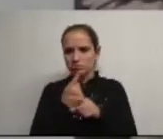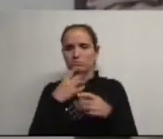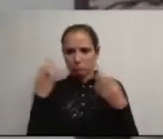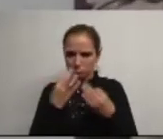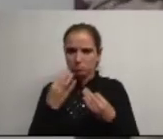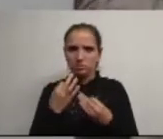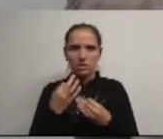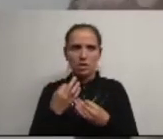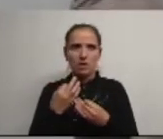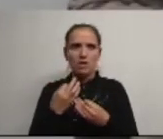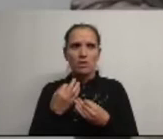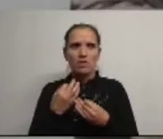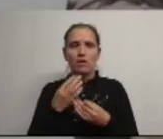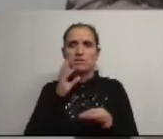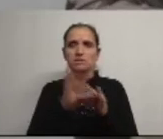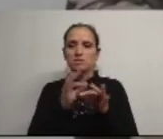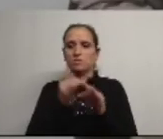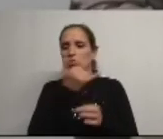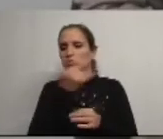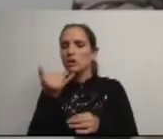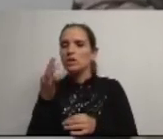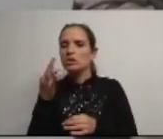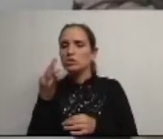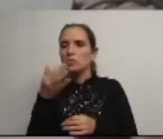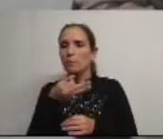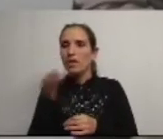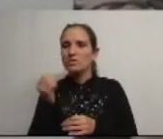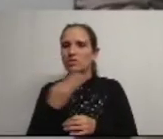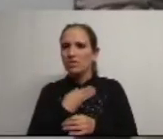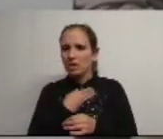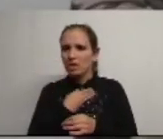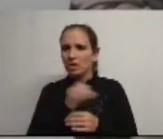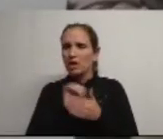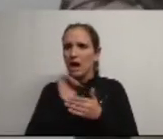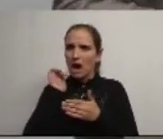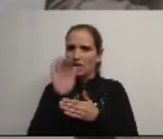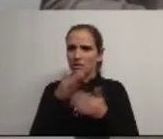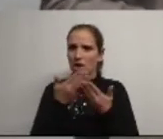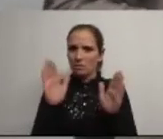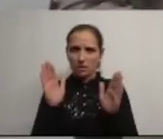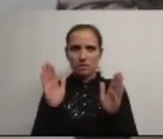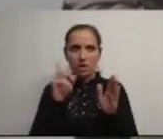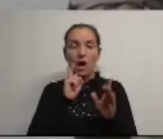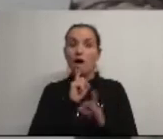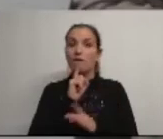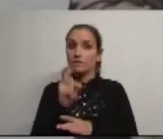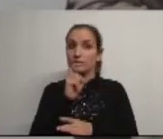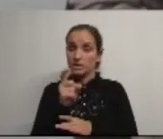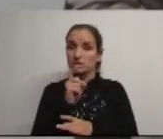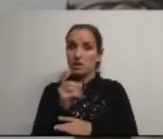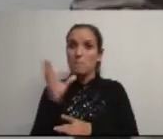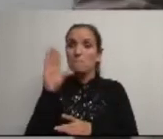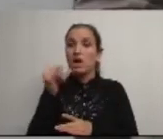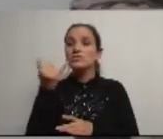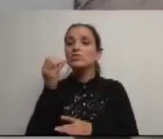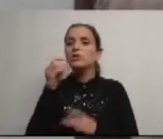em setembro de 2014 o PSD emitiu uma carta aberta alertando para mais de